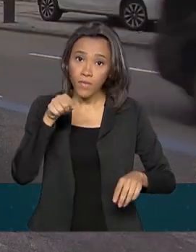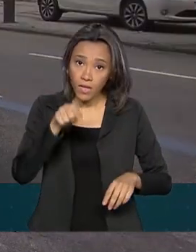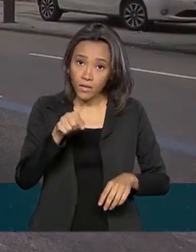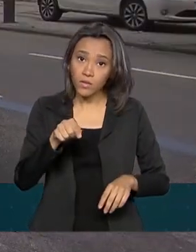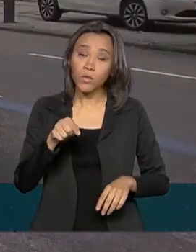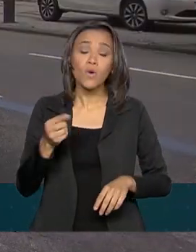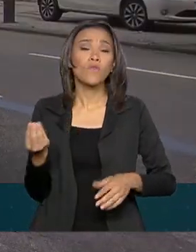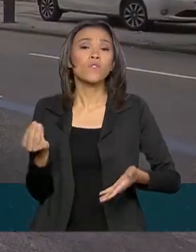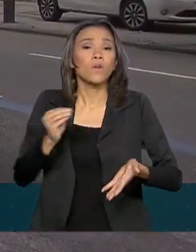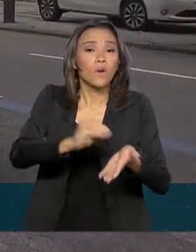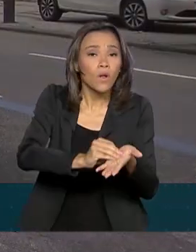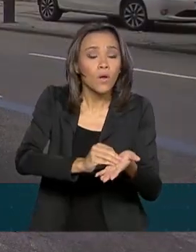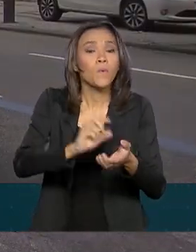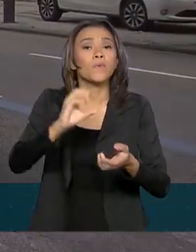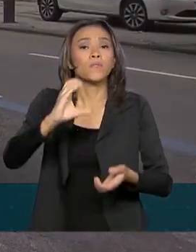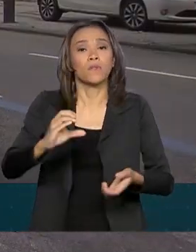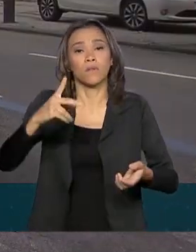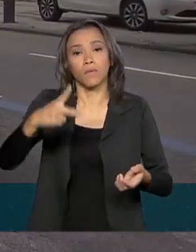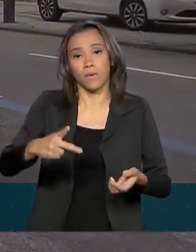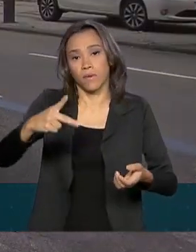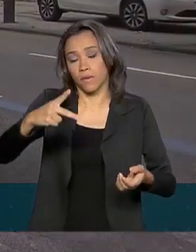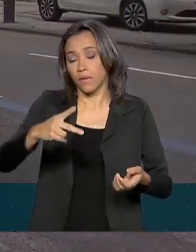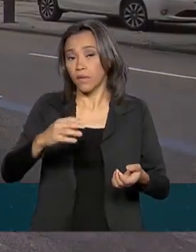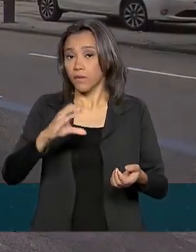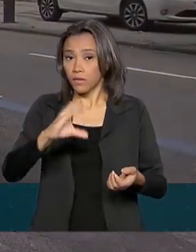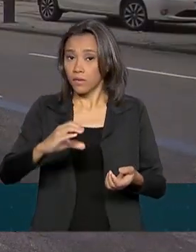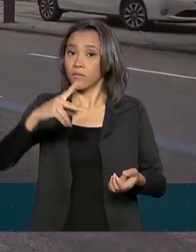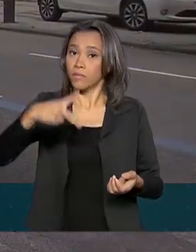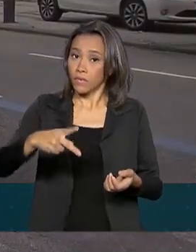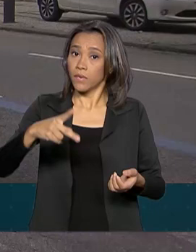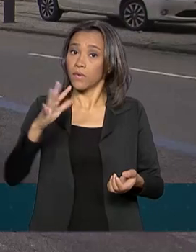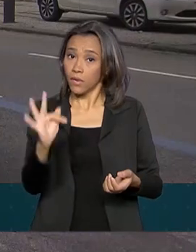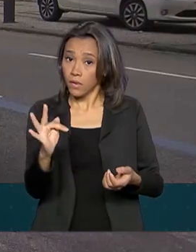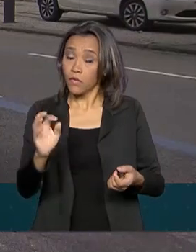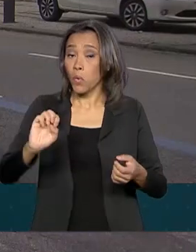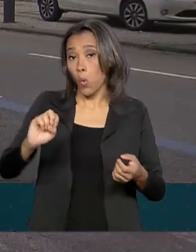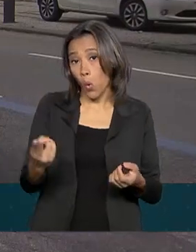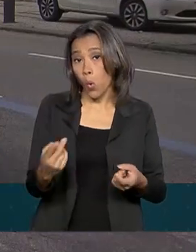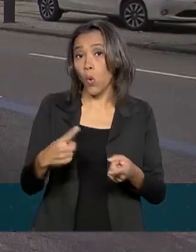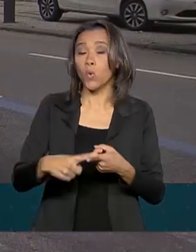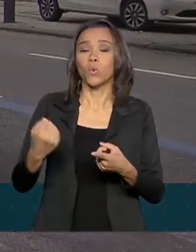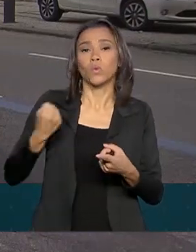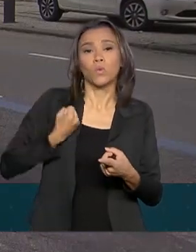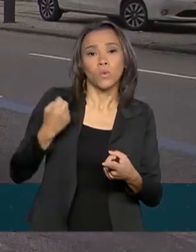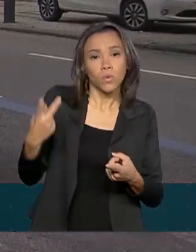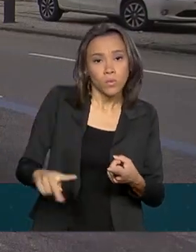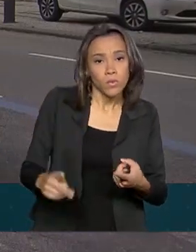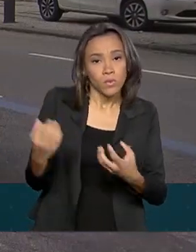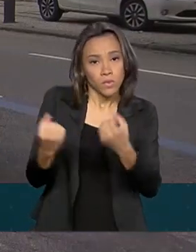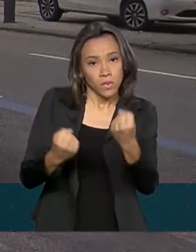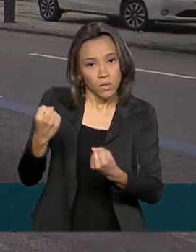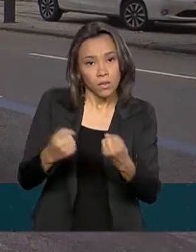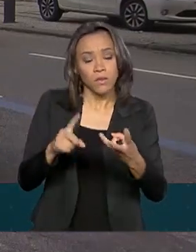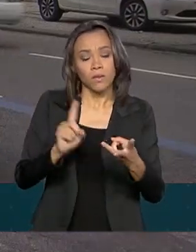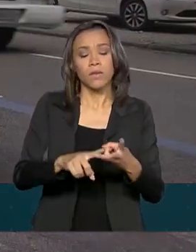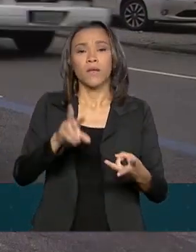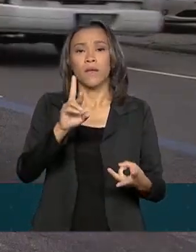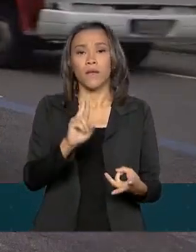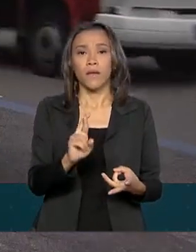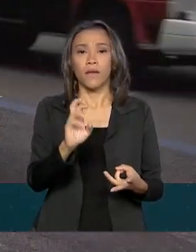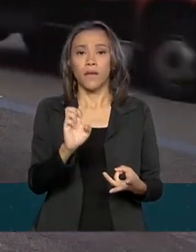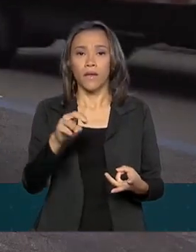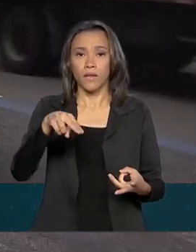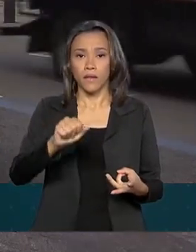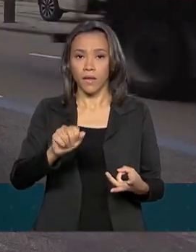necessário informar o CPF ou o CNPJ do proprietário do veículo, o RENAVAN, a data de pagamento e o